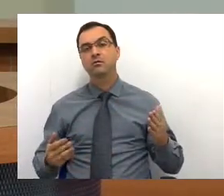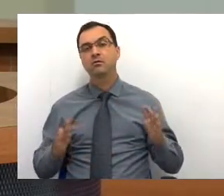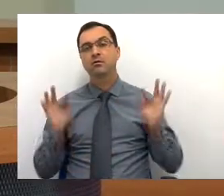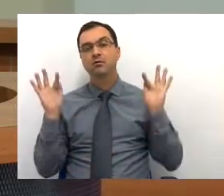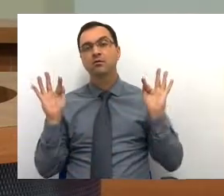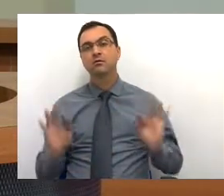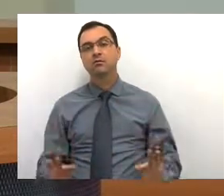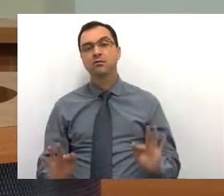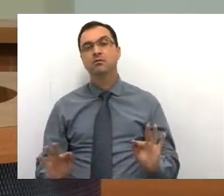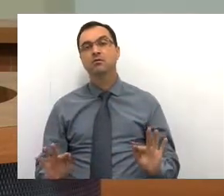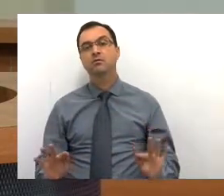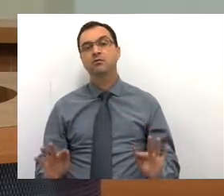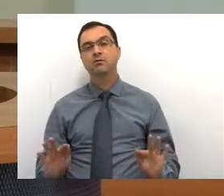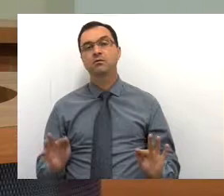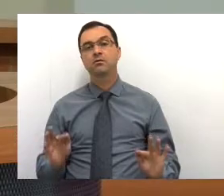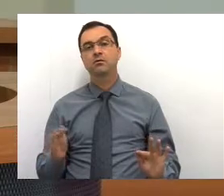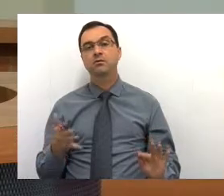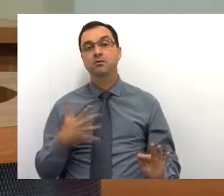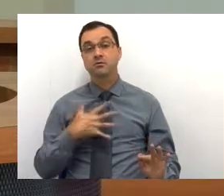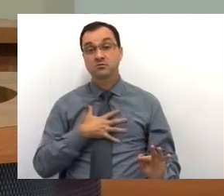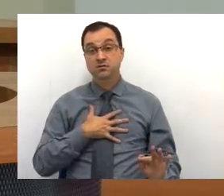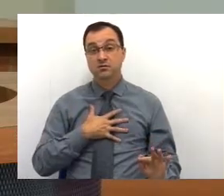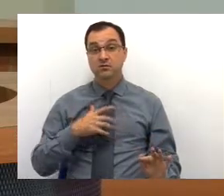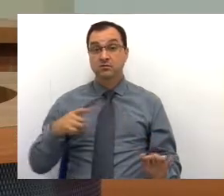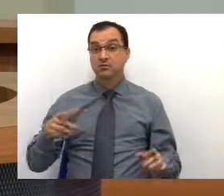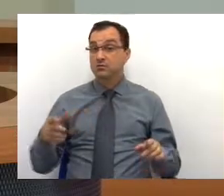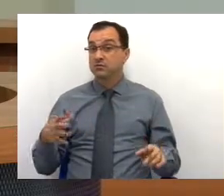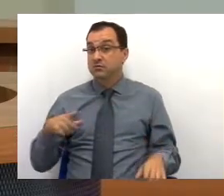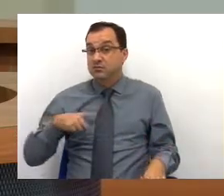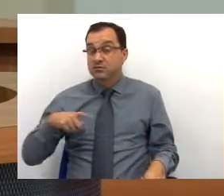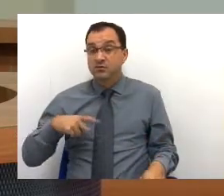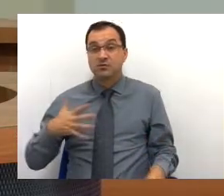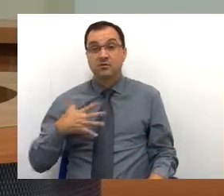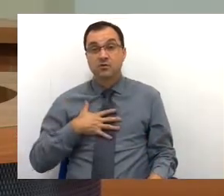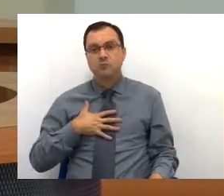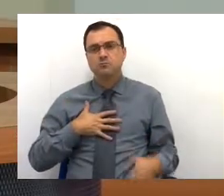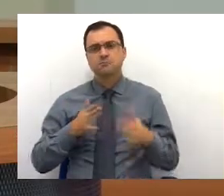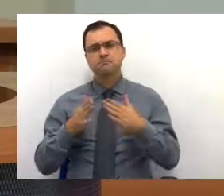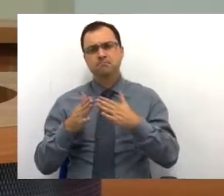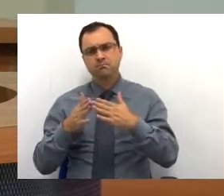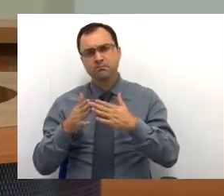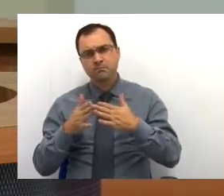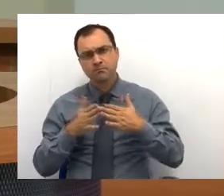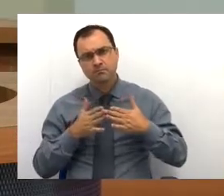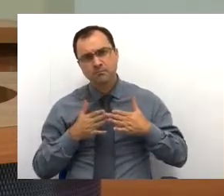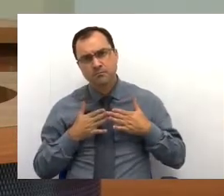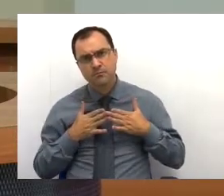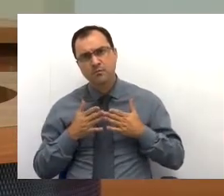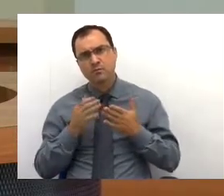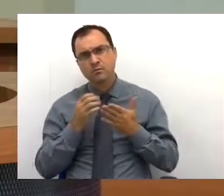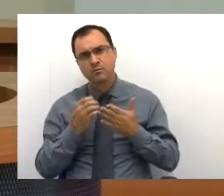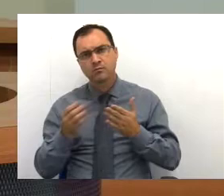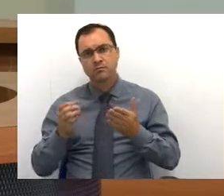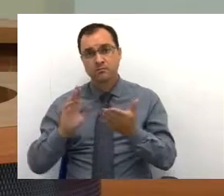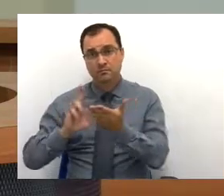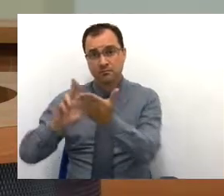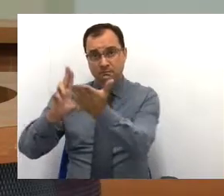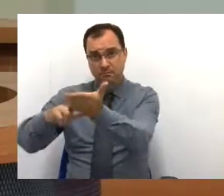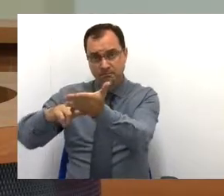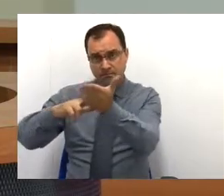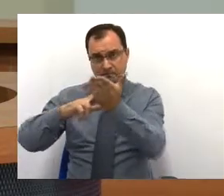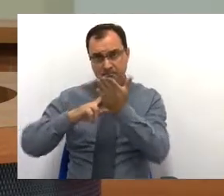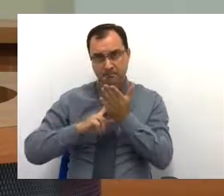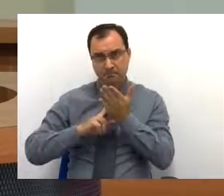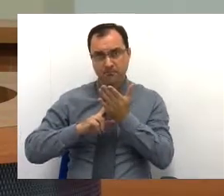finalizar, eu gostei tanto da apresentação que eu solicitaria, se vocês pudessem me encaminhar por e-mail, que eu